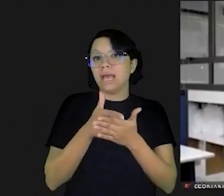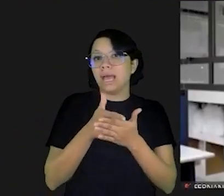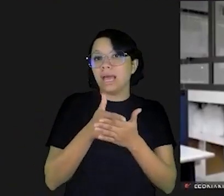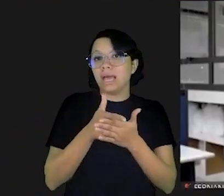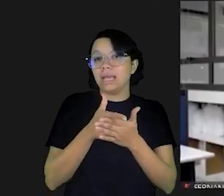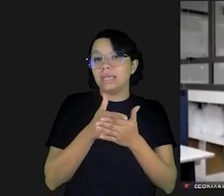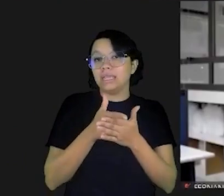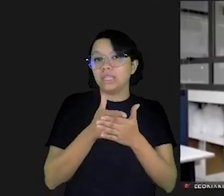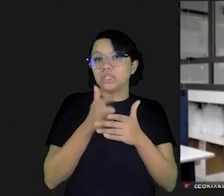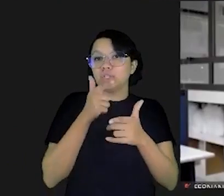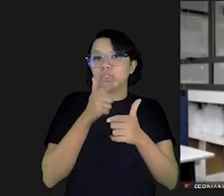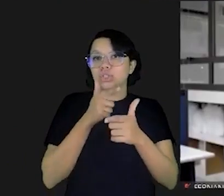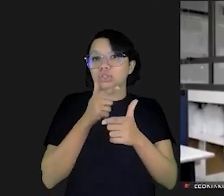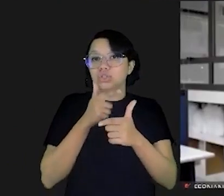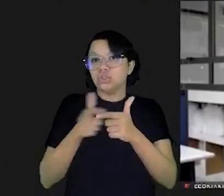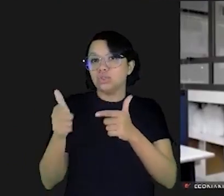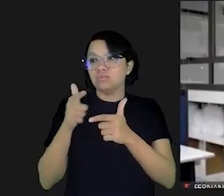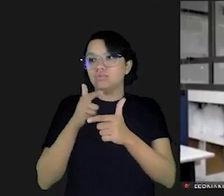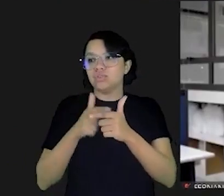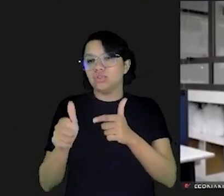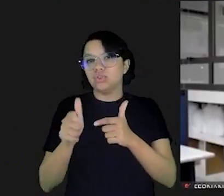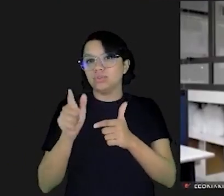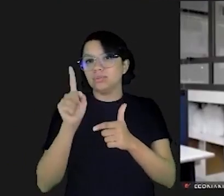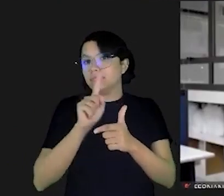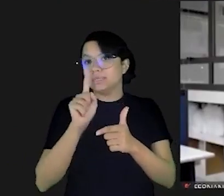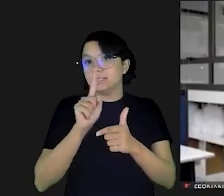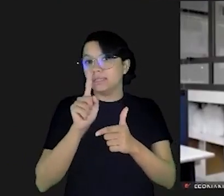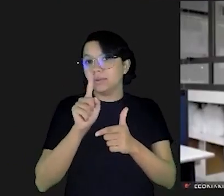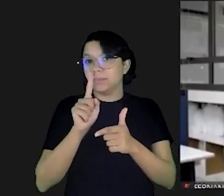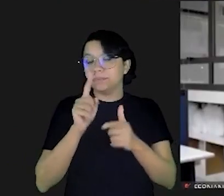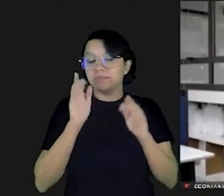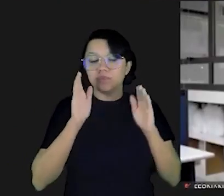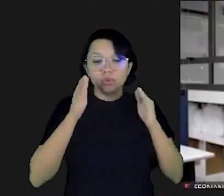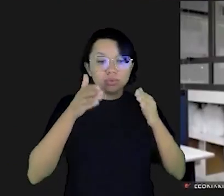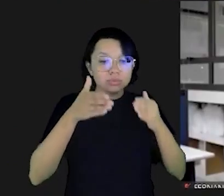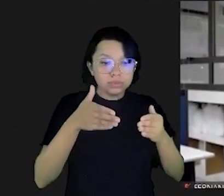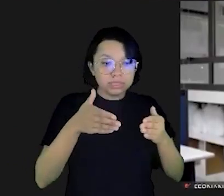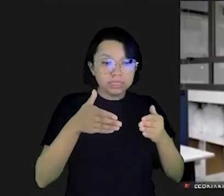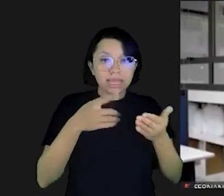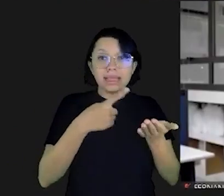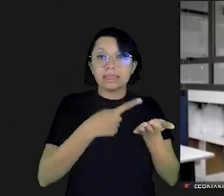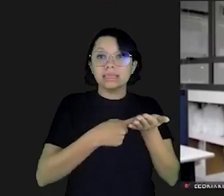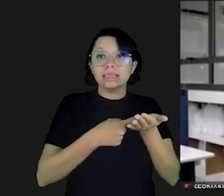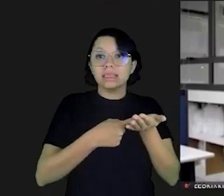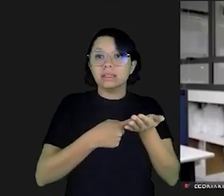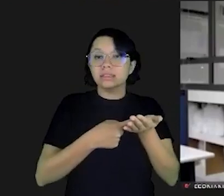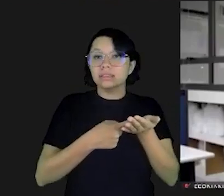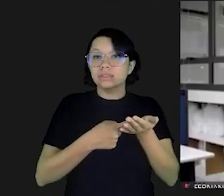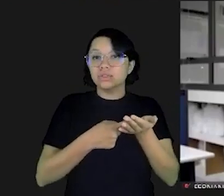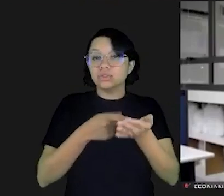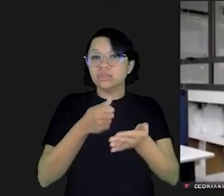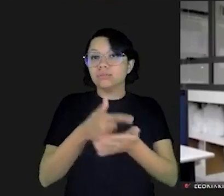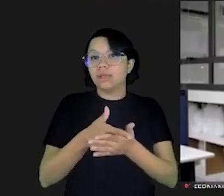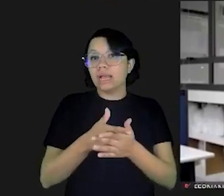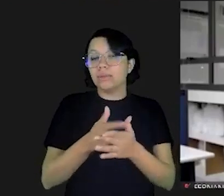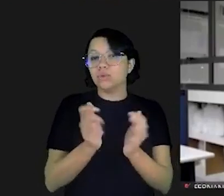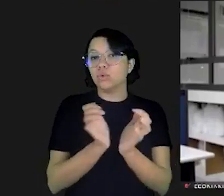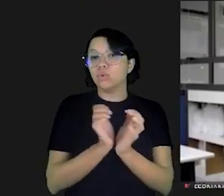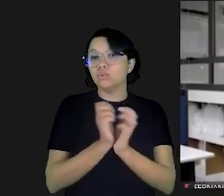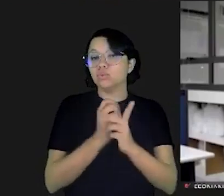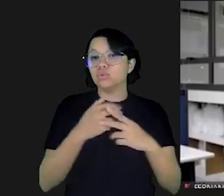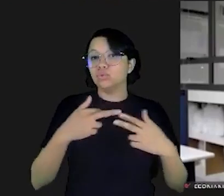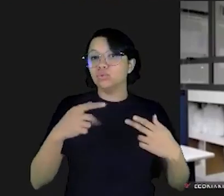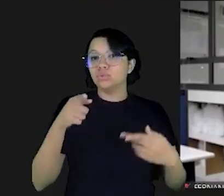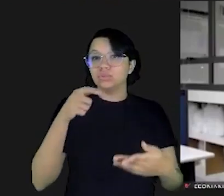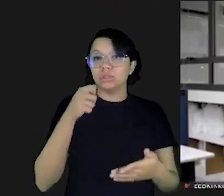você pague em prestações ele é feito para que você concentre a data de pagamento por um